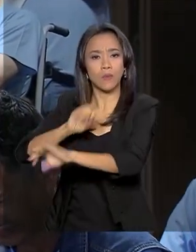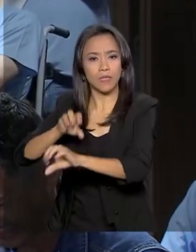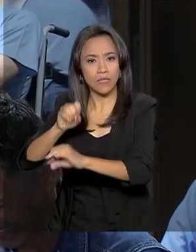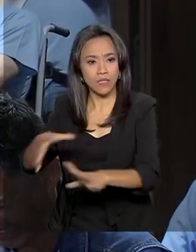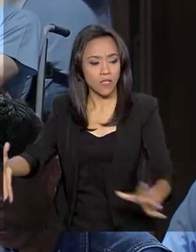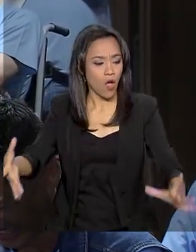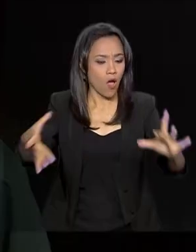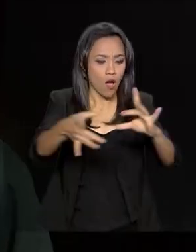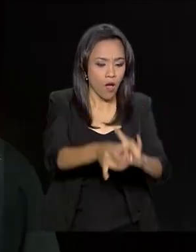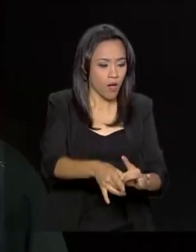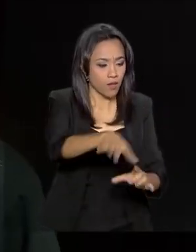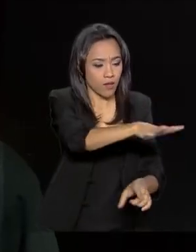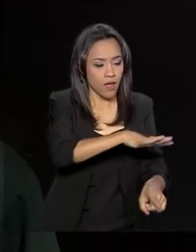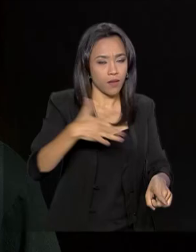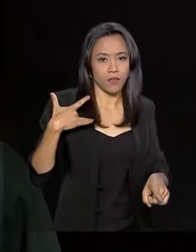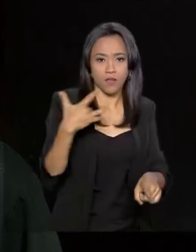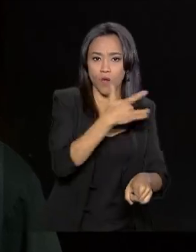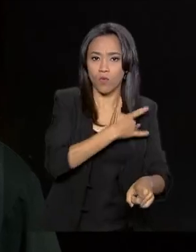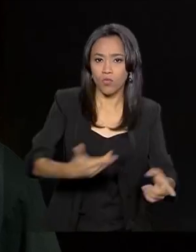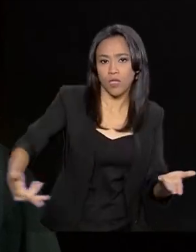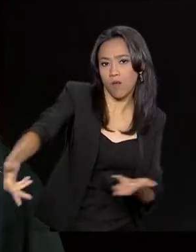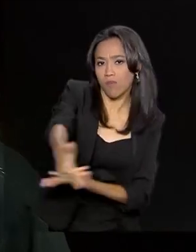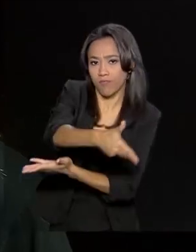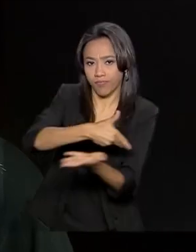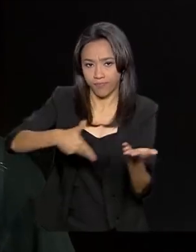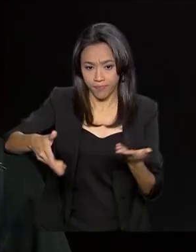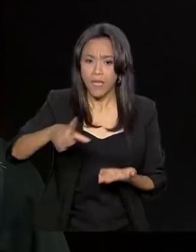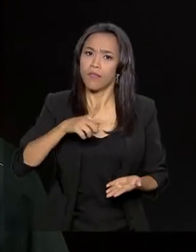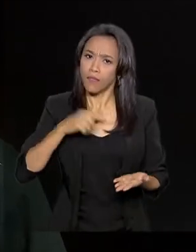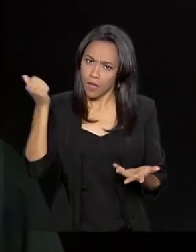com a área de saúde. Embora a gente já tenha conseguido muitas coisas, há muito que se fazer. Obrigado. Obrigado. Obrigado. Obrigado.